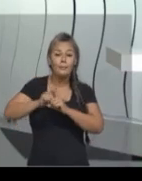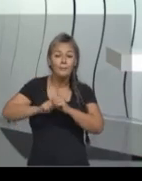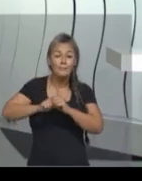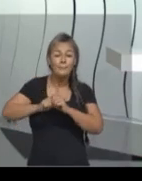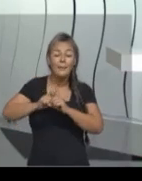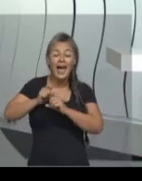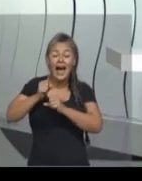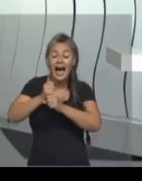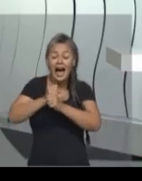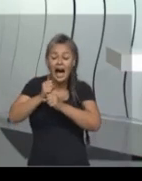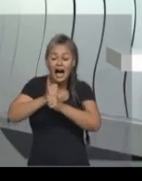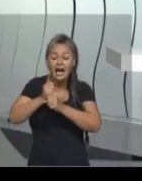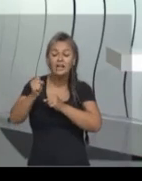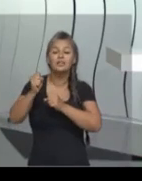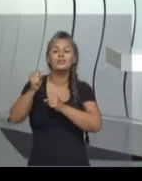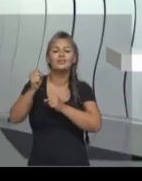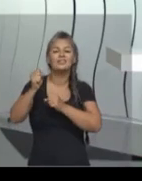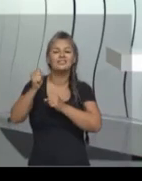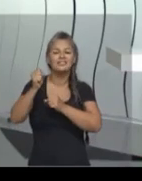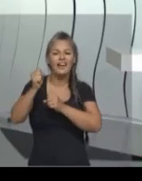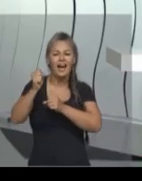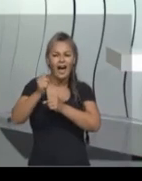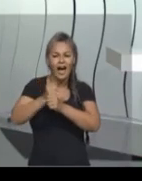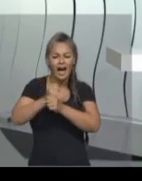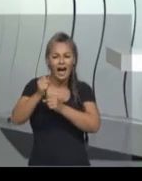independência.